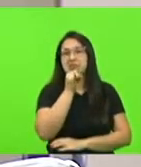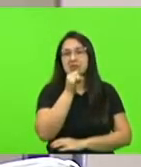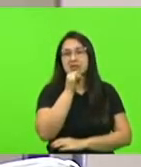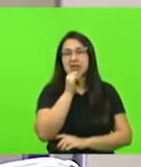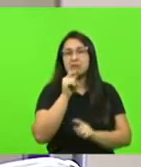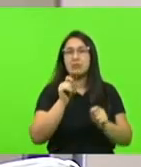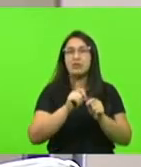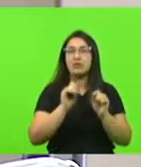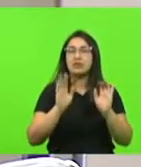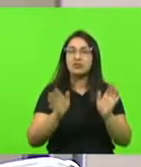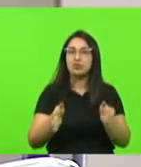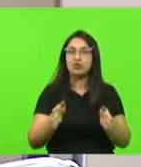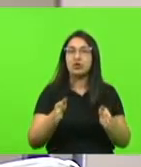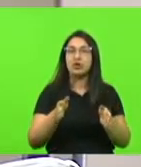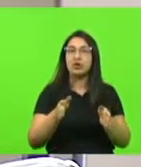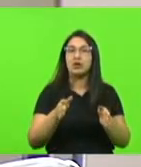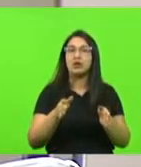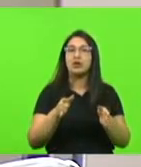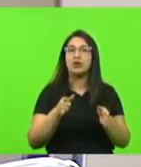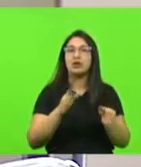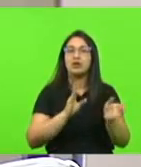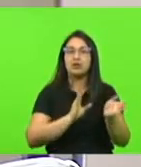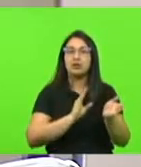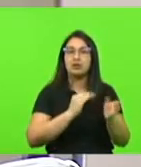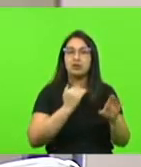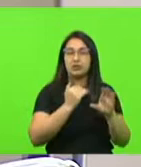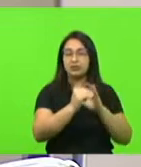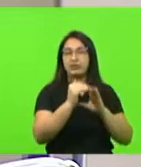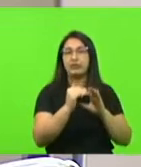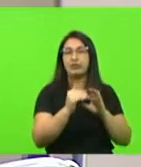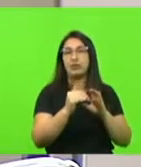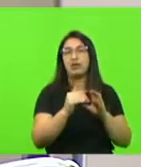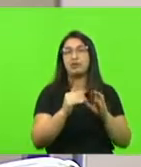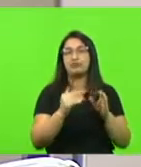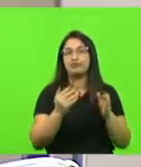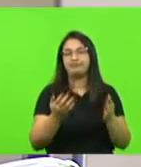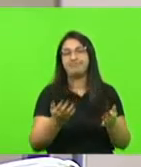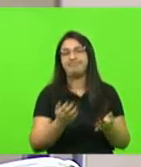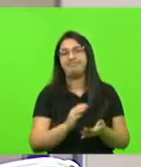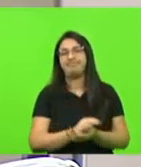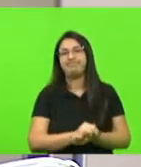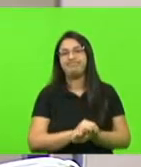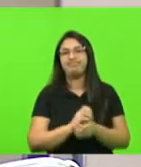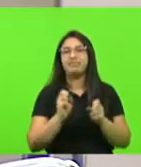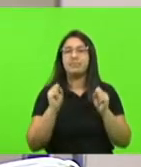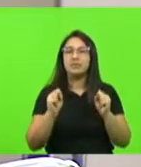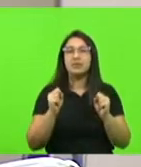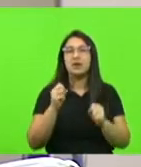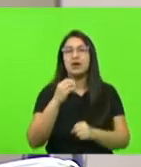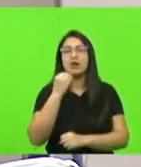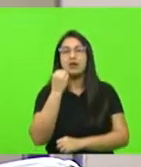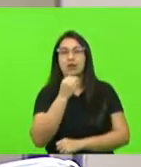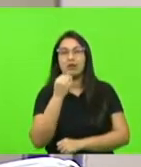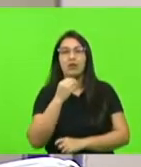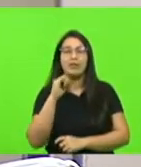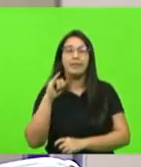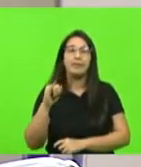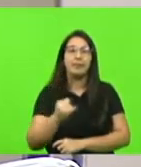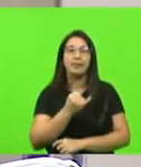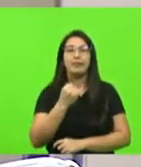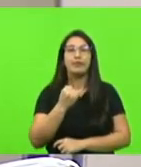feito das transferências fundo a fundo. Então, é uma oportunidade para que a gente consiga aproveitar estes recursos